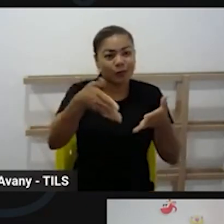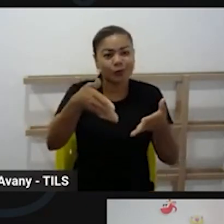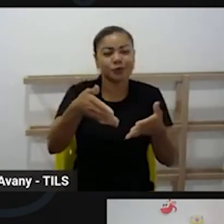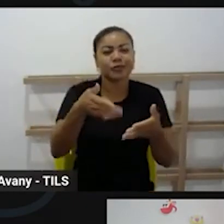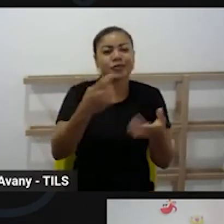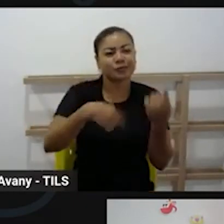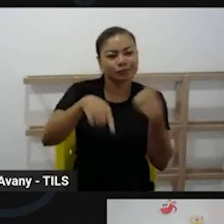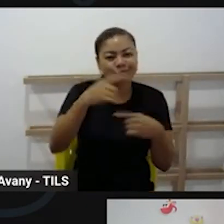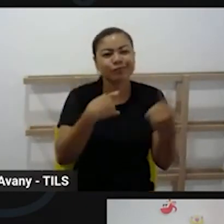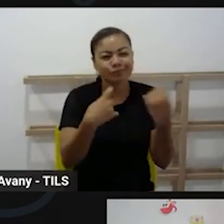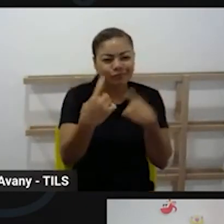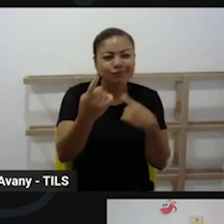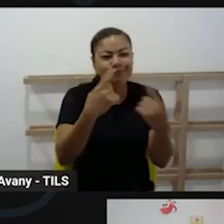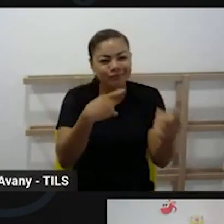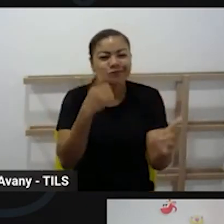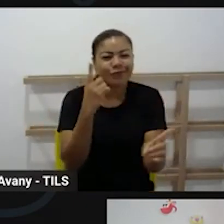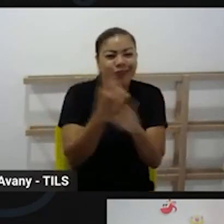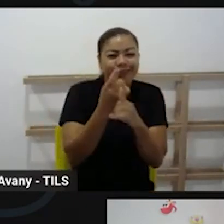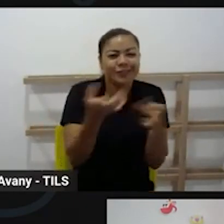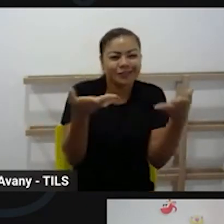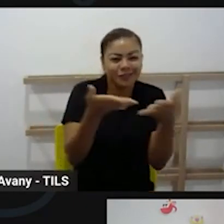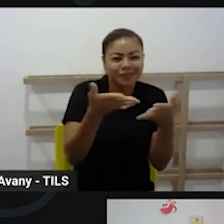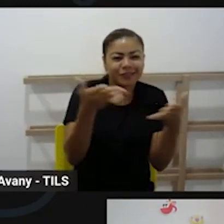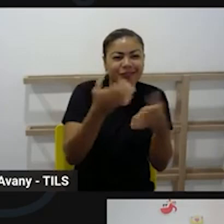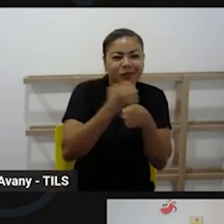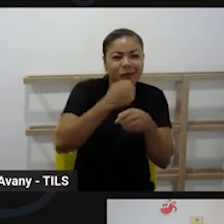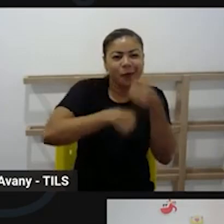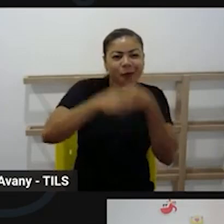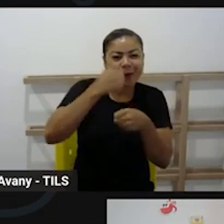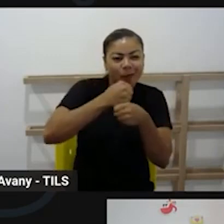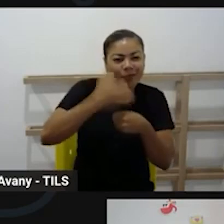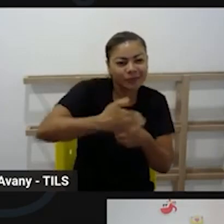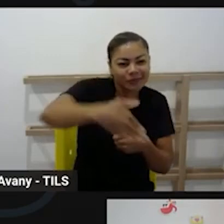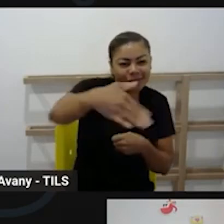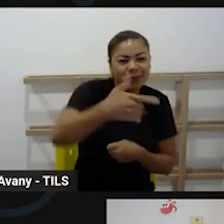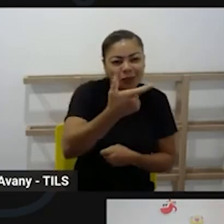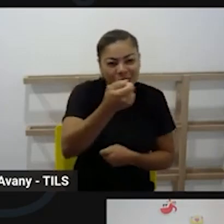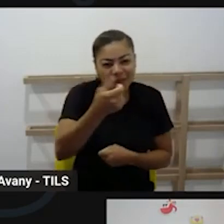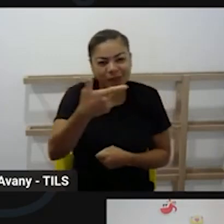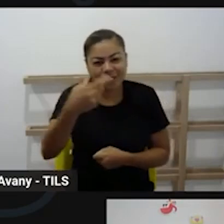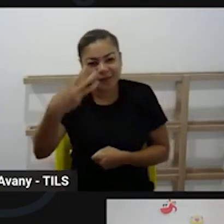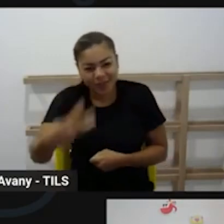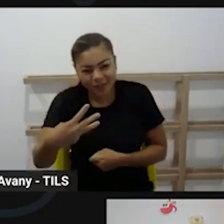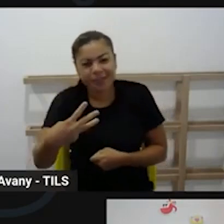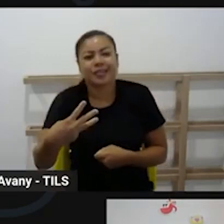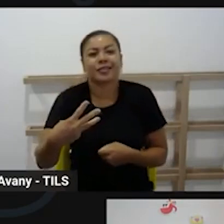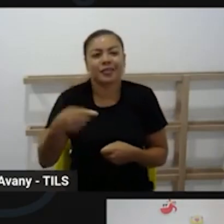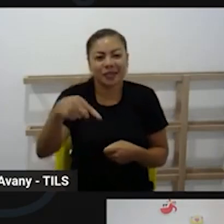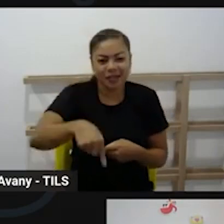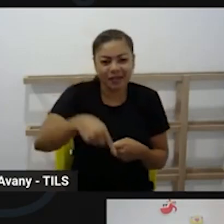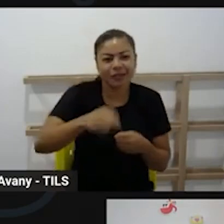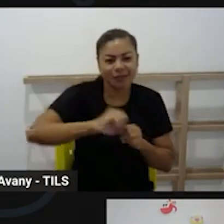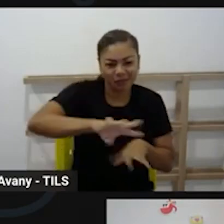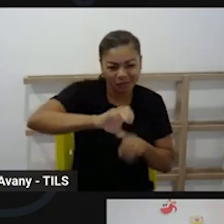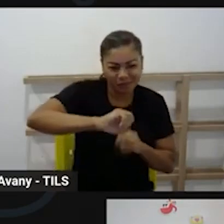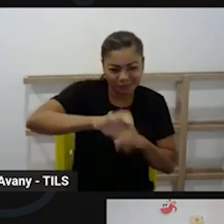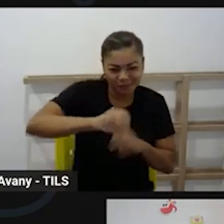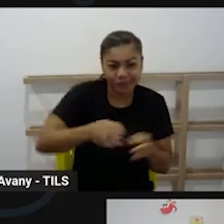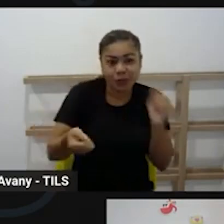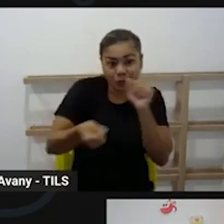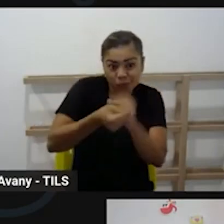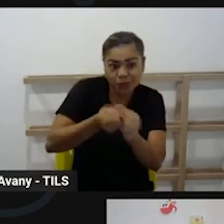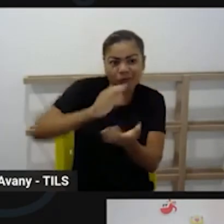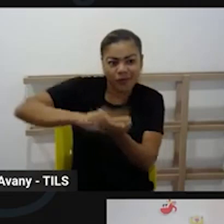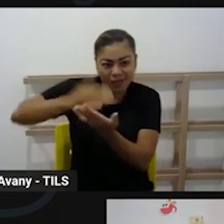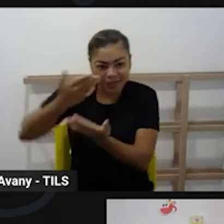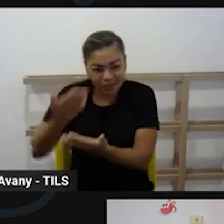início letivo de 2023. Quero aqui agradecer a Nalice e Vani, que vai estar aqui com a gente, fazendo